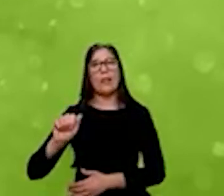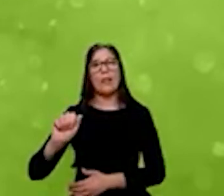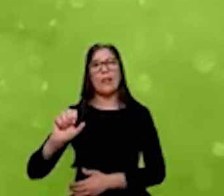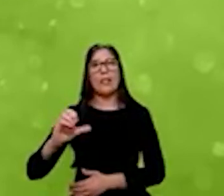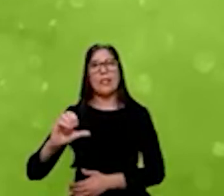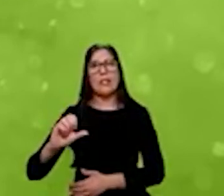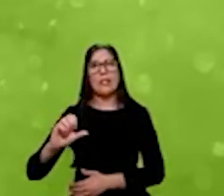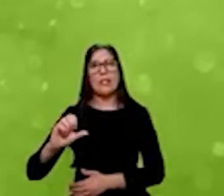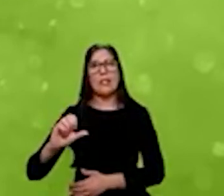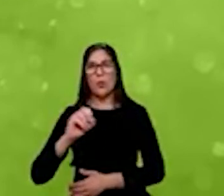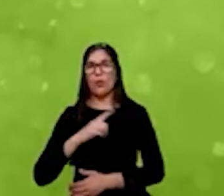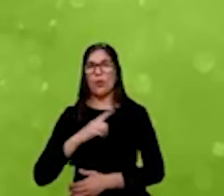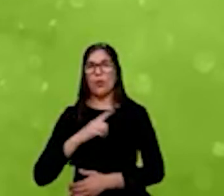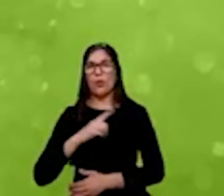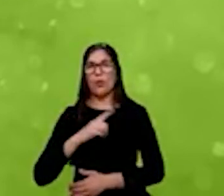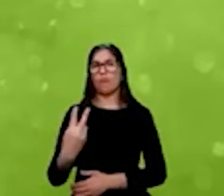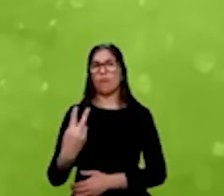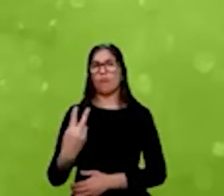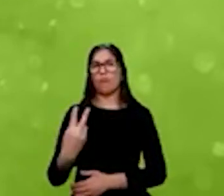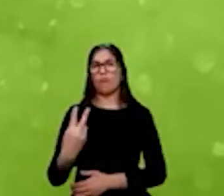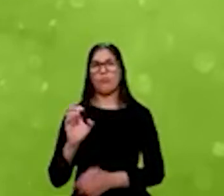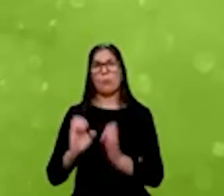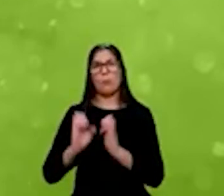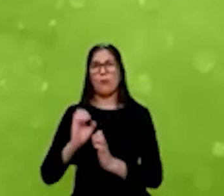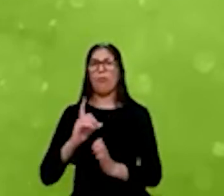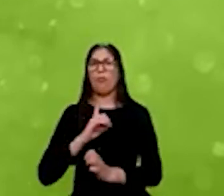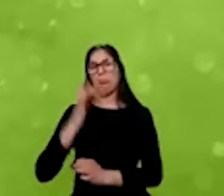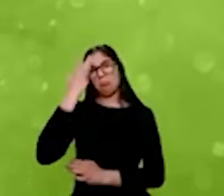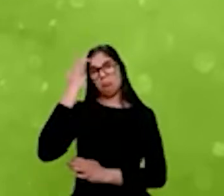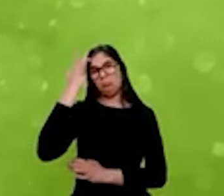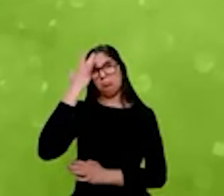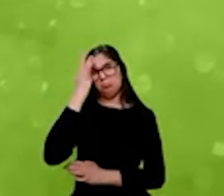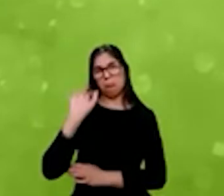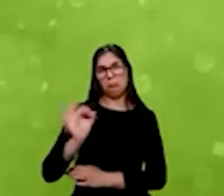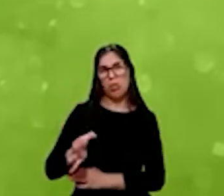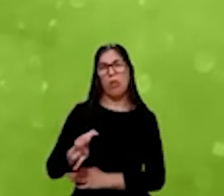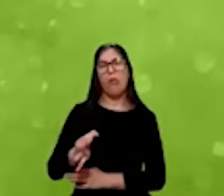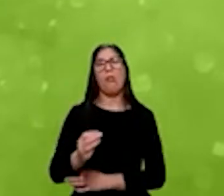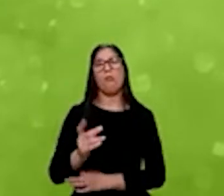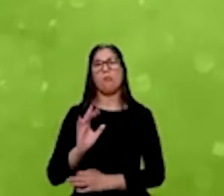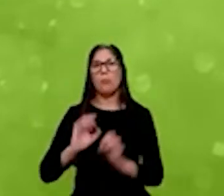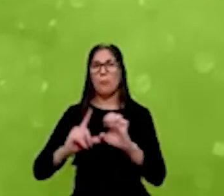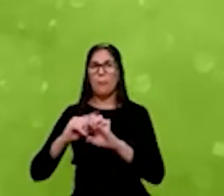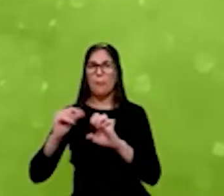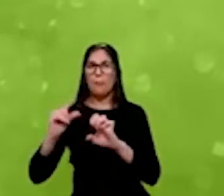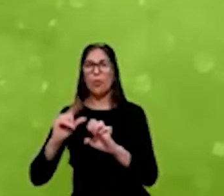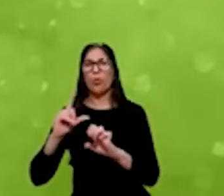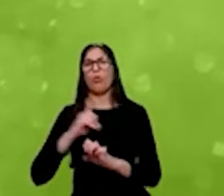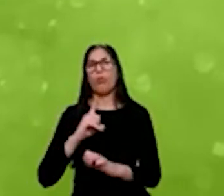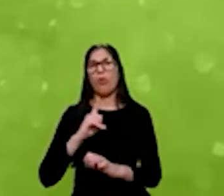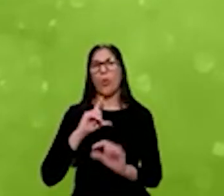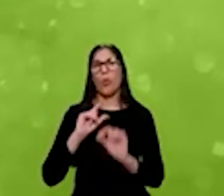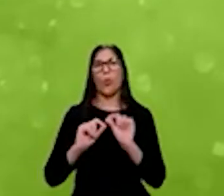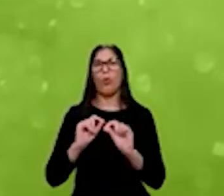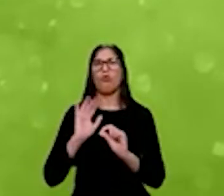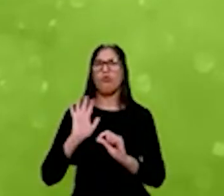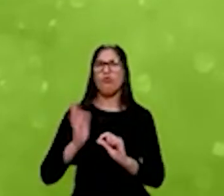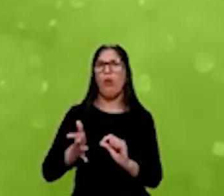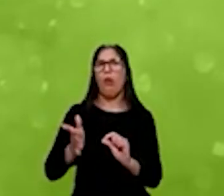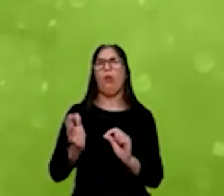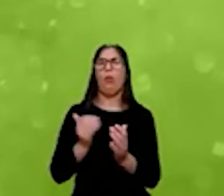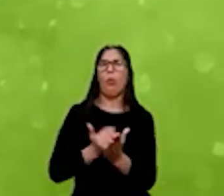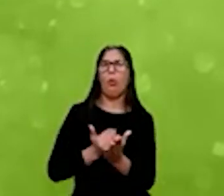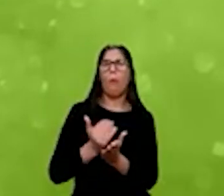empresas que já estão mais maduras, empresas e empreendedores que já passaram por uma fase inicial,